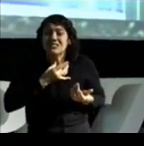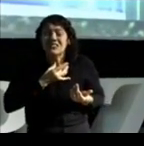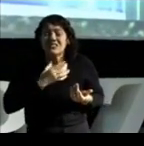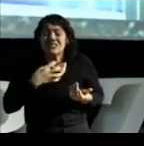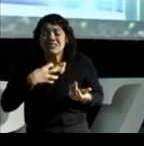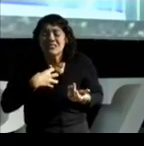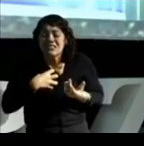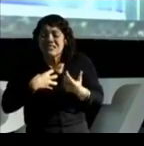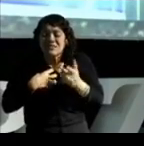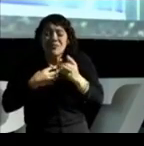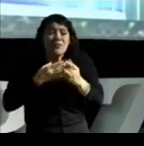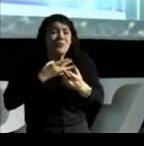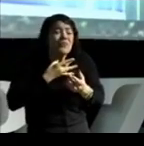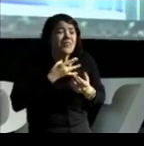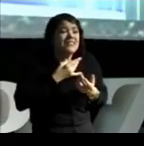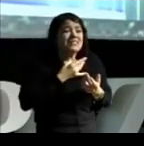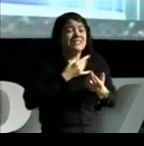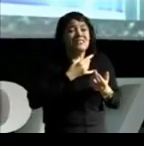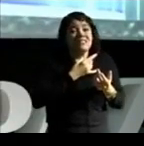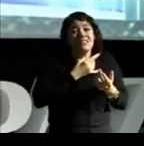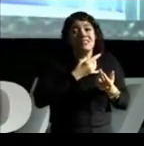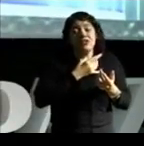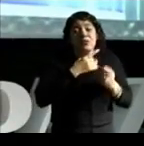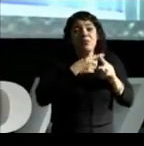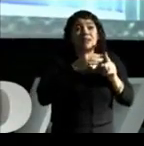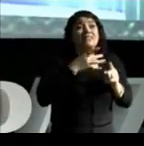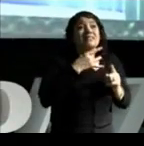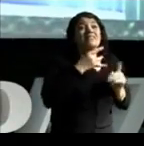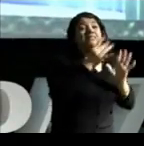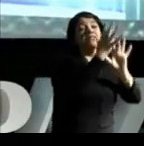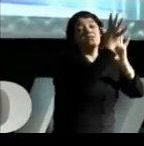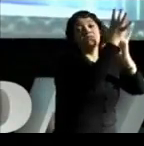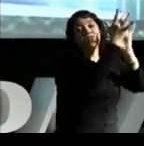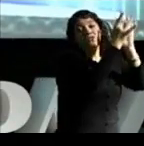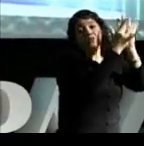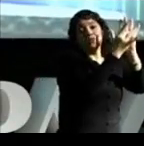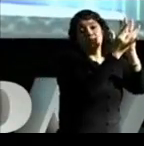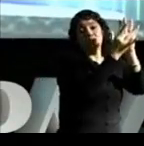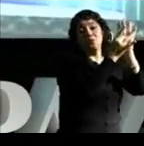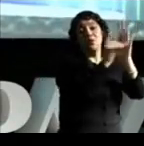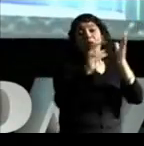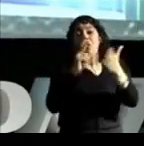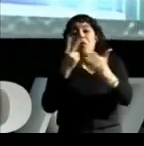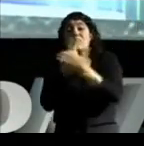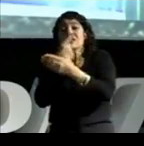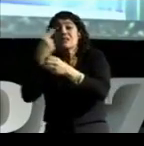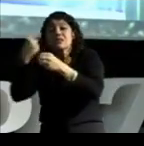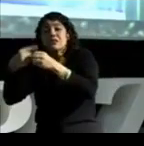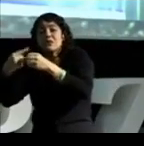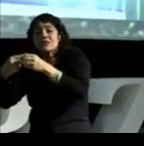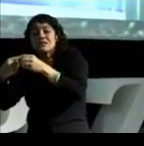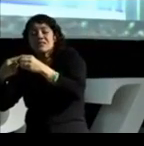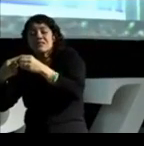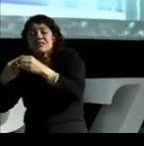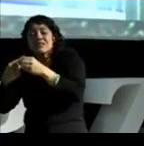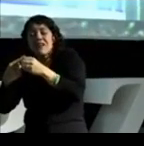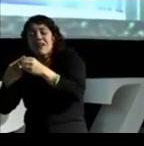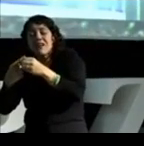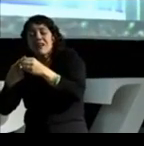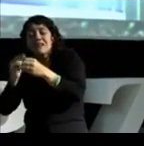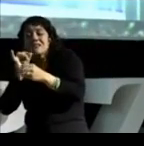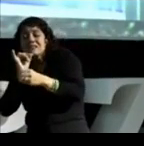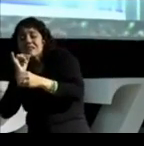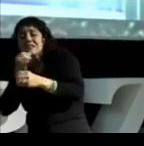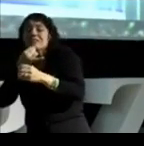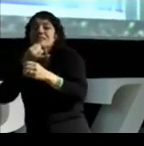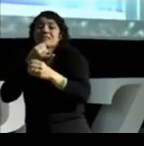sede de Jesus. A tragédia está apenas anunciando